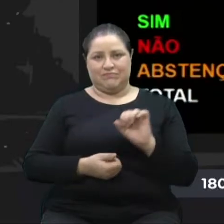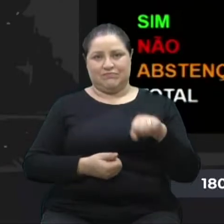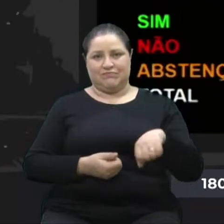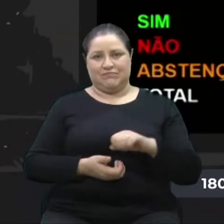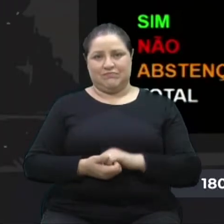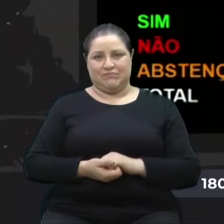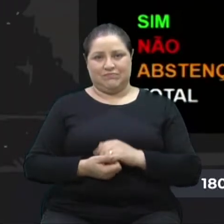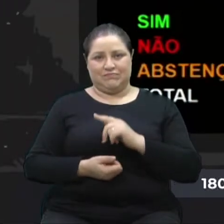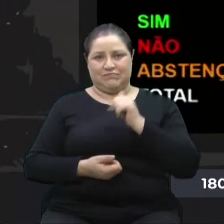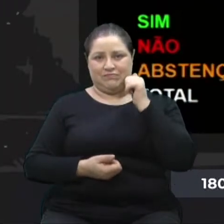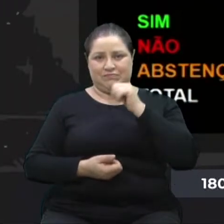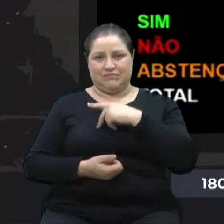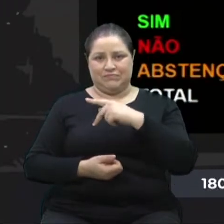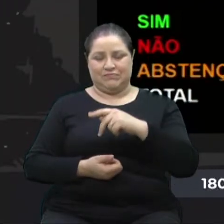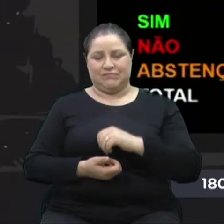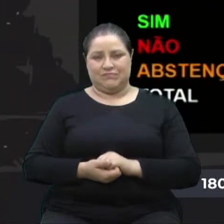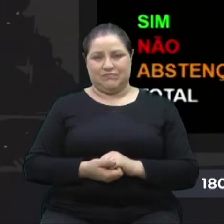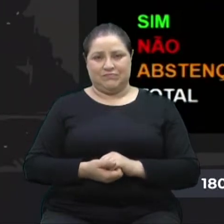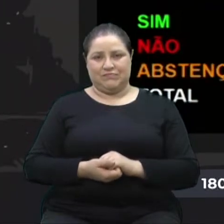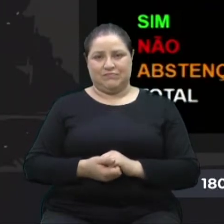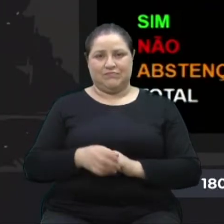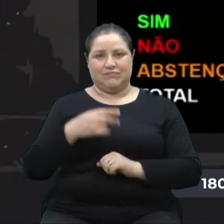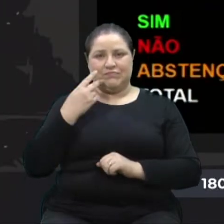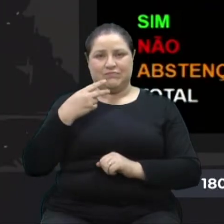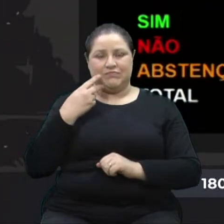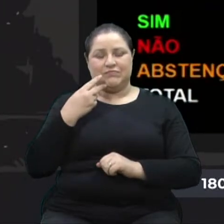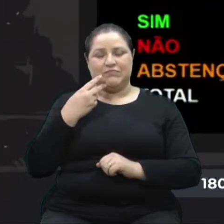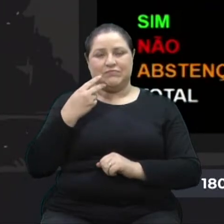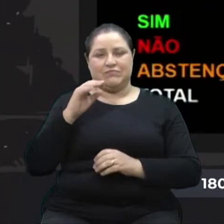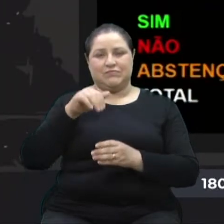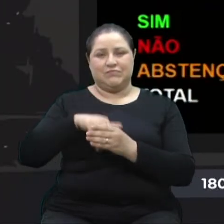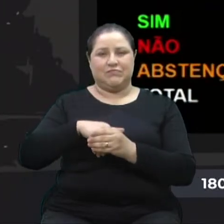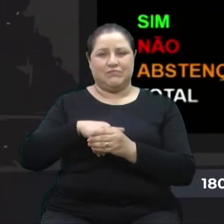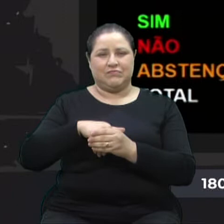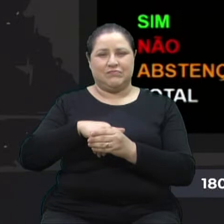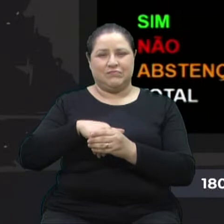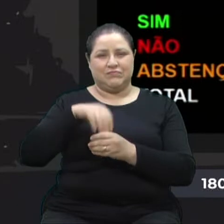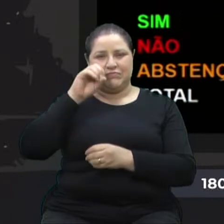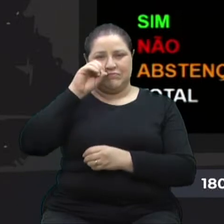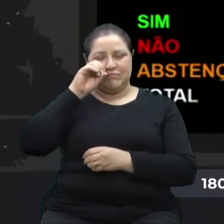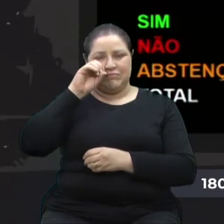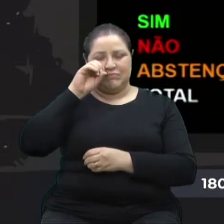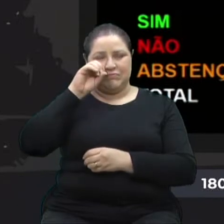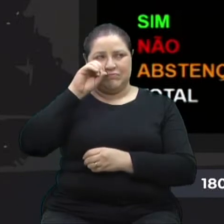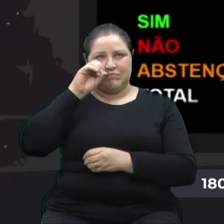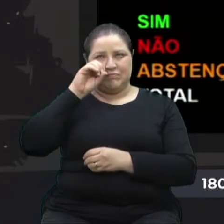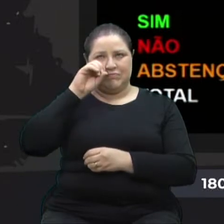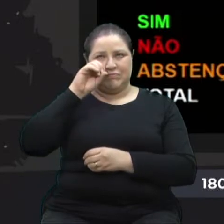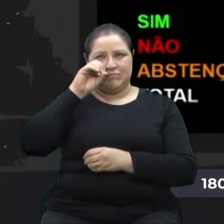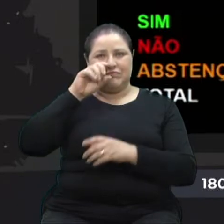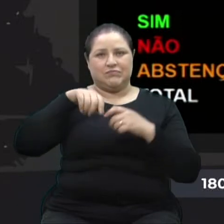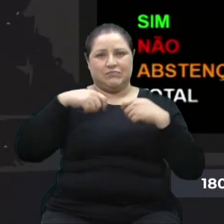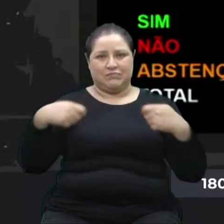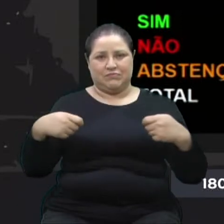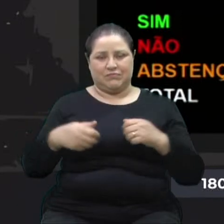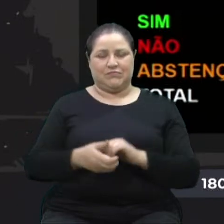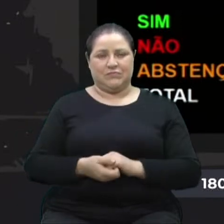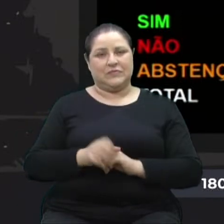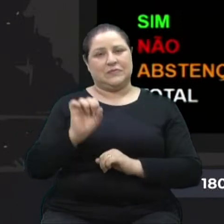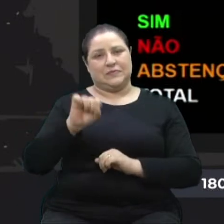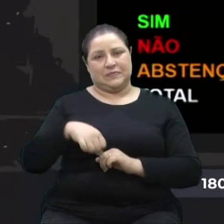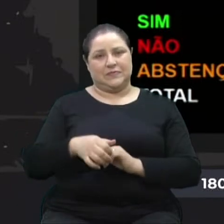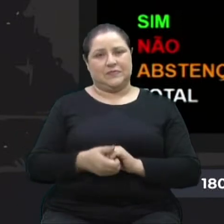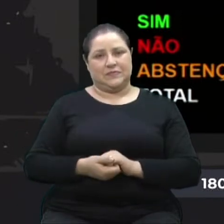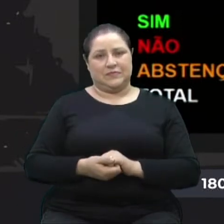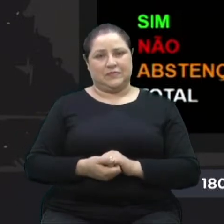presidente. Vereador Sandro Fantinel, vota sim. Como vota o vereador Ricardo Aneluz? Voto sim. Vereador Ricardo Aneluz, vota sim.